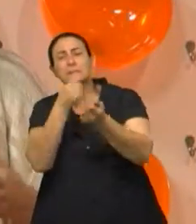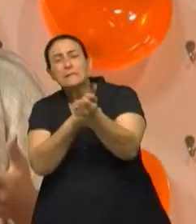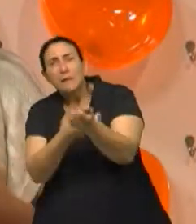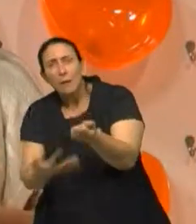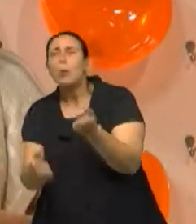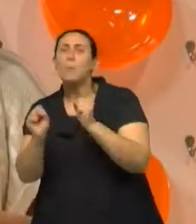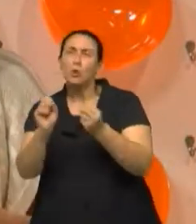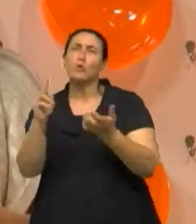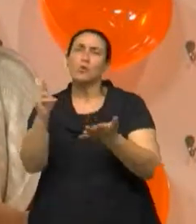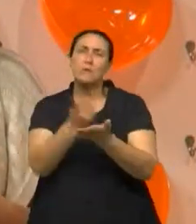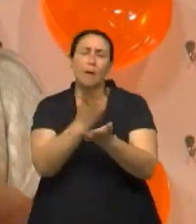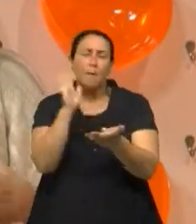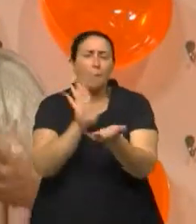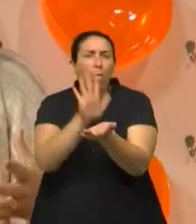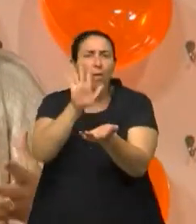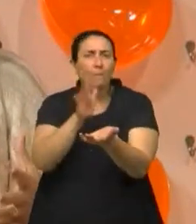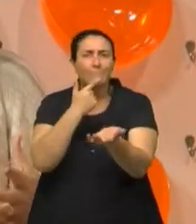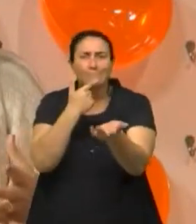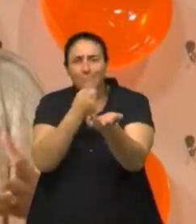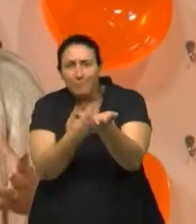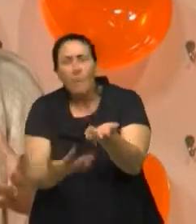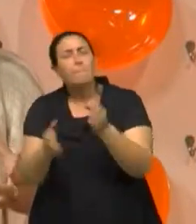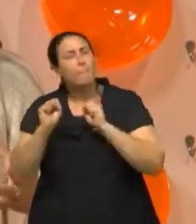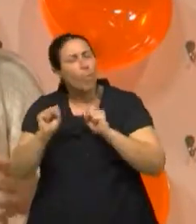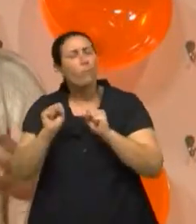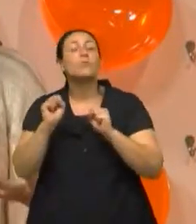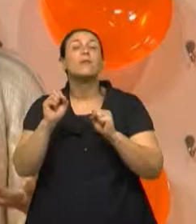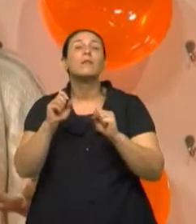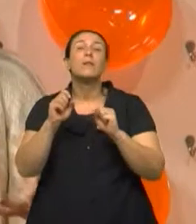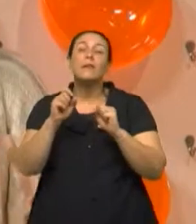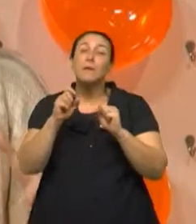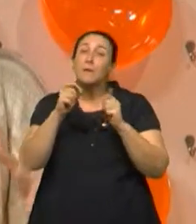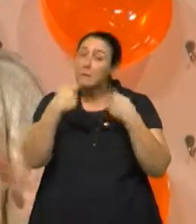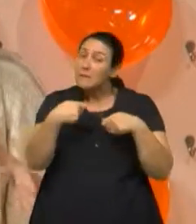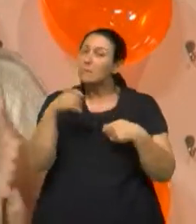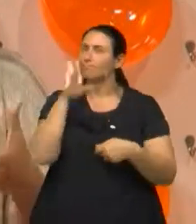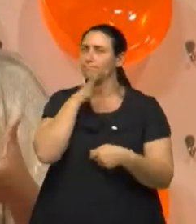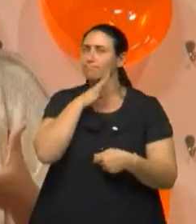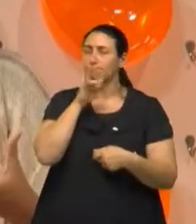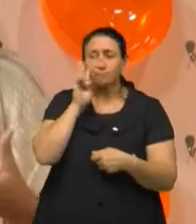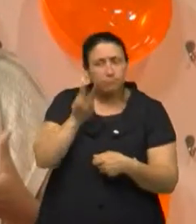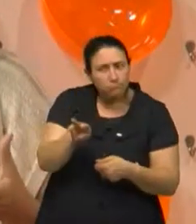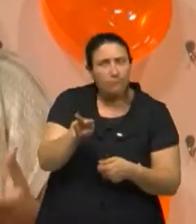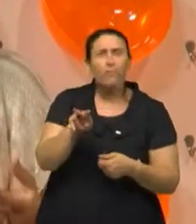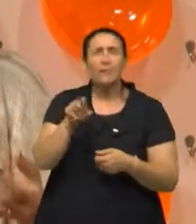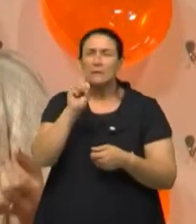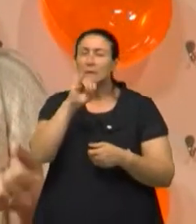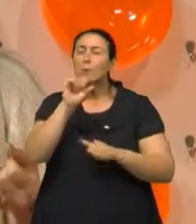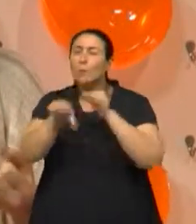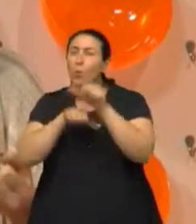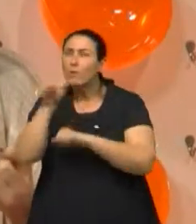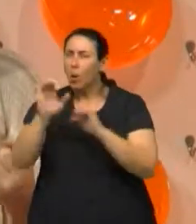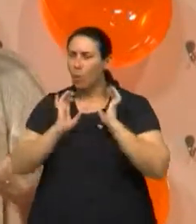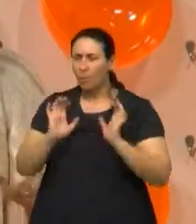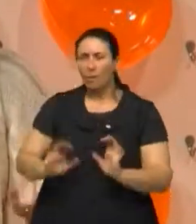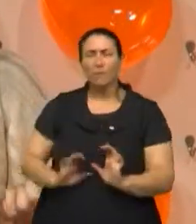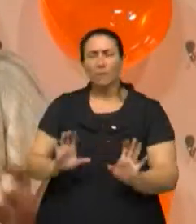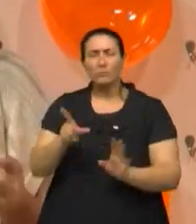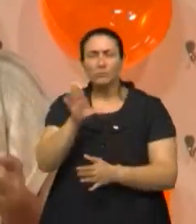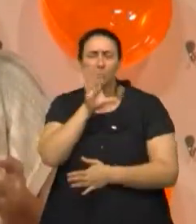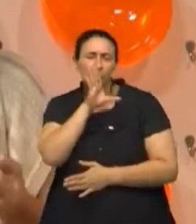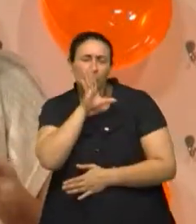numa batida, e isso deve ser visto, principalmente, se muda o comportamento. Ficou muito